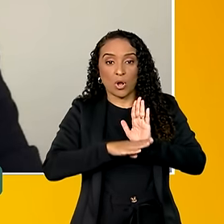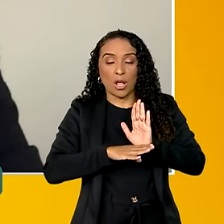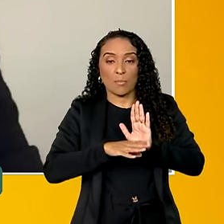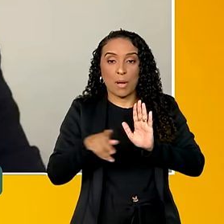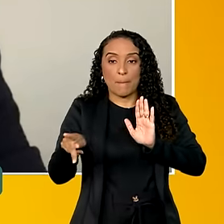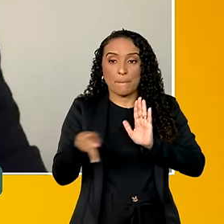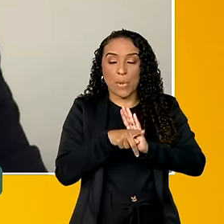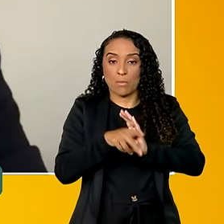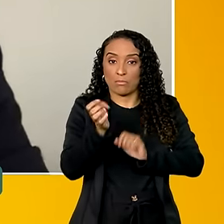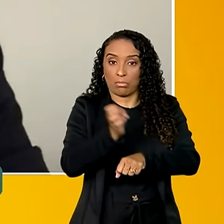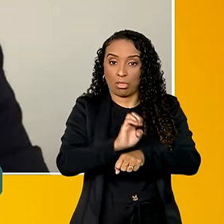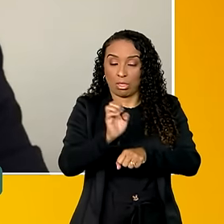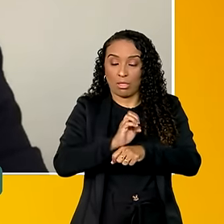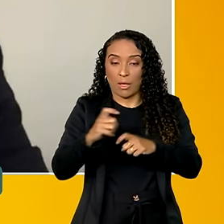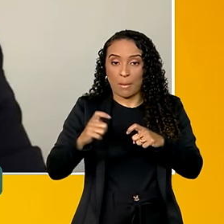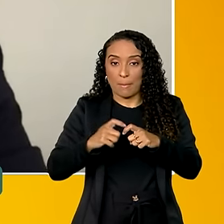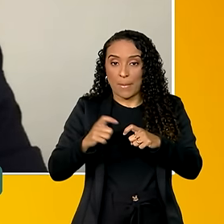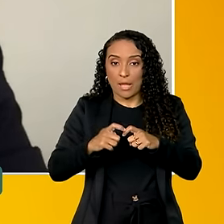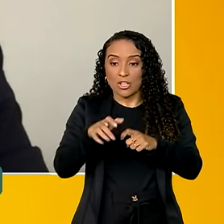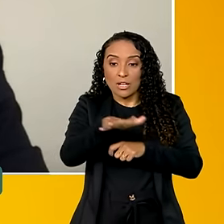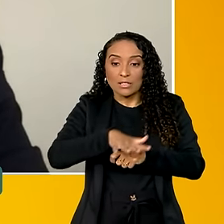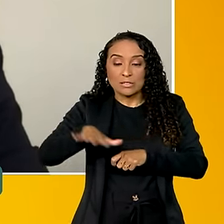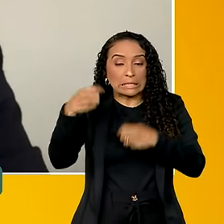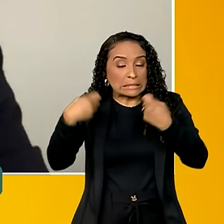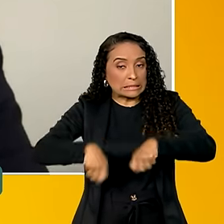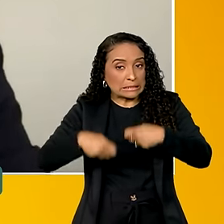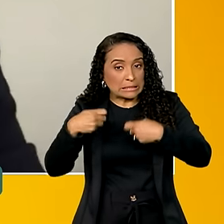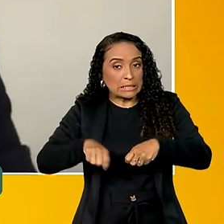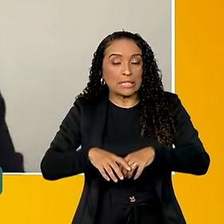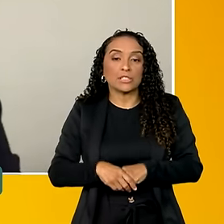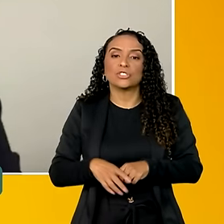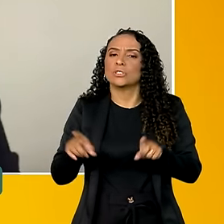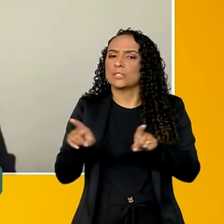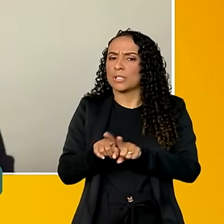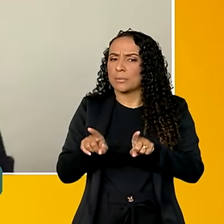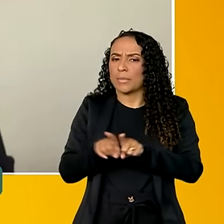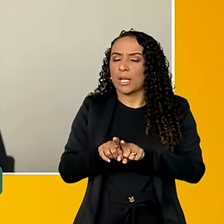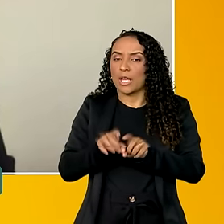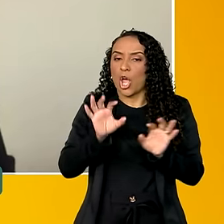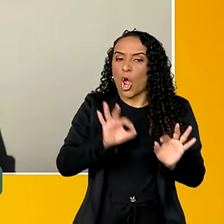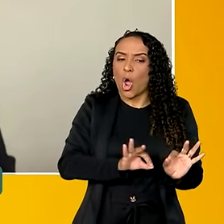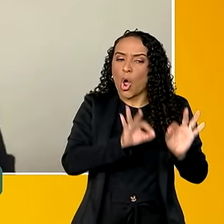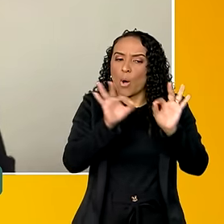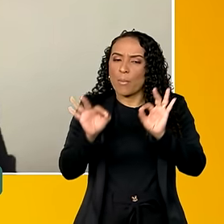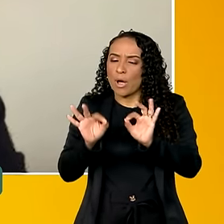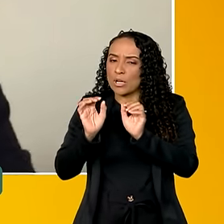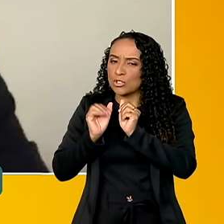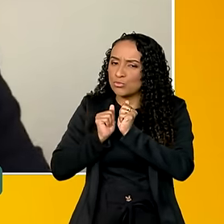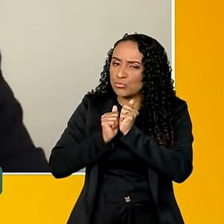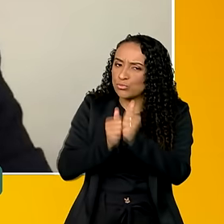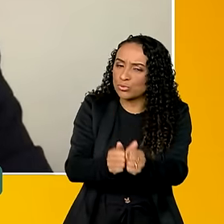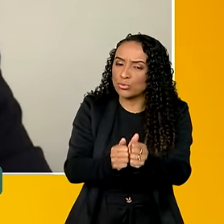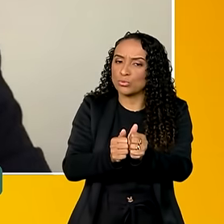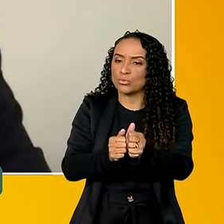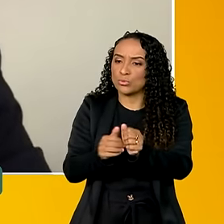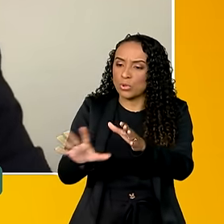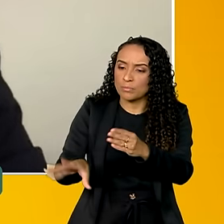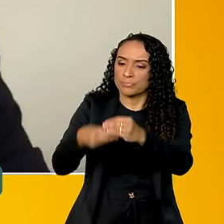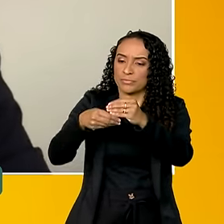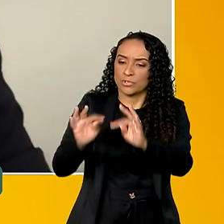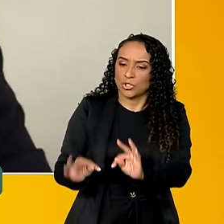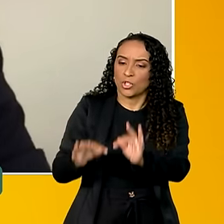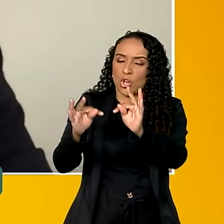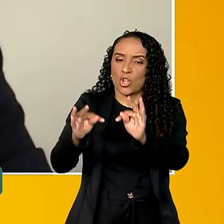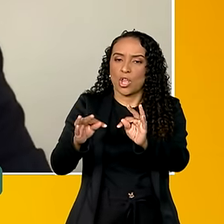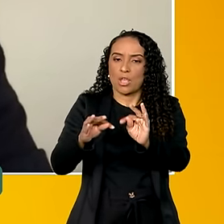residência médica em áreas de necessidade e também acompanhando com a incorporação de novas tecnologias, revisão